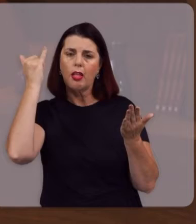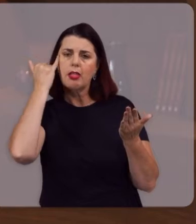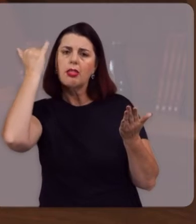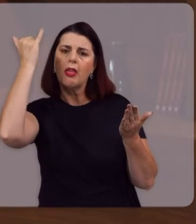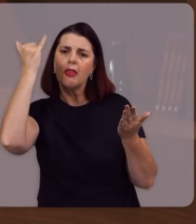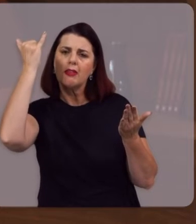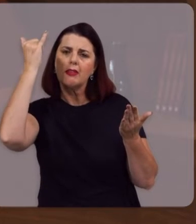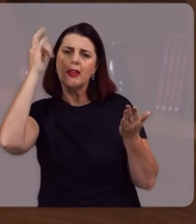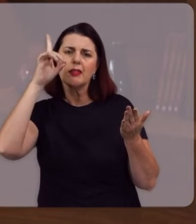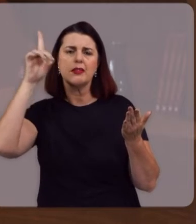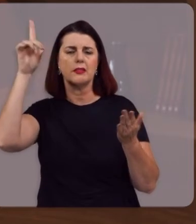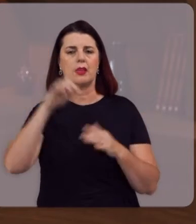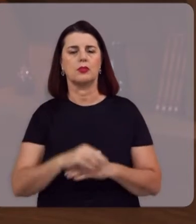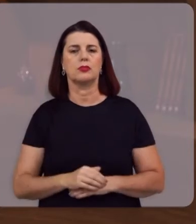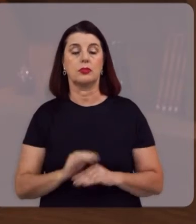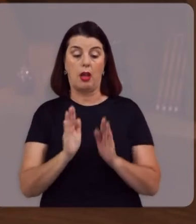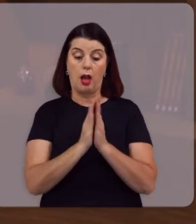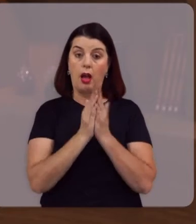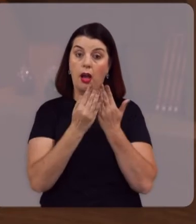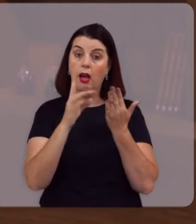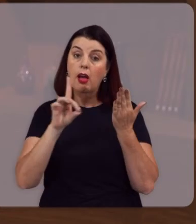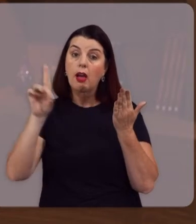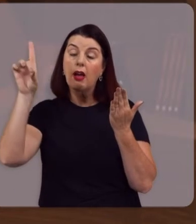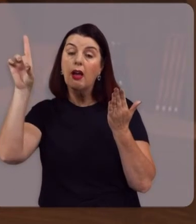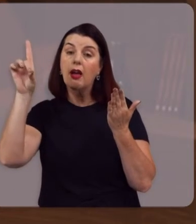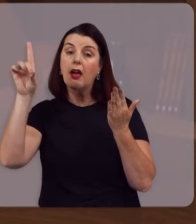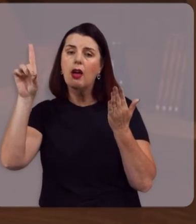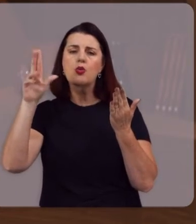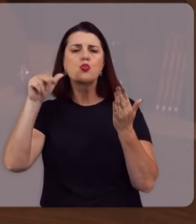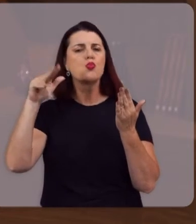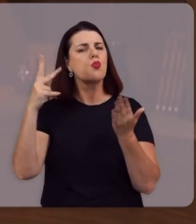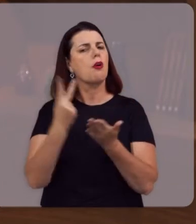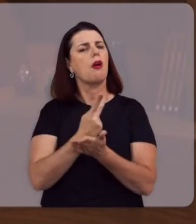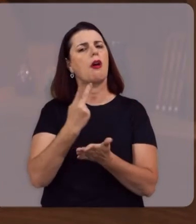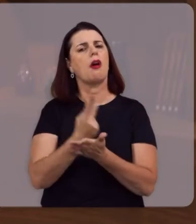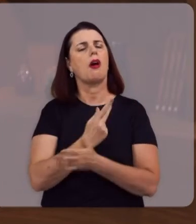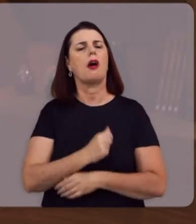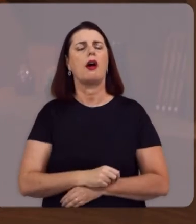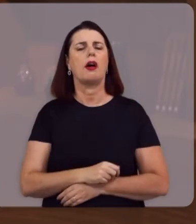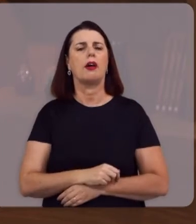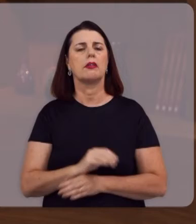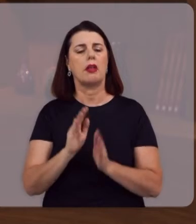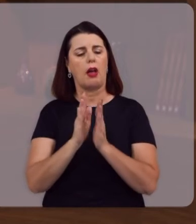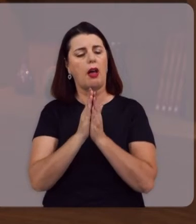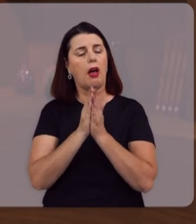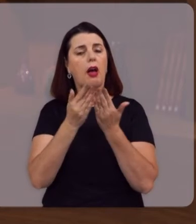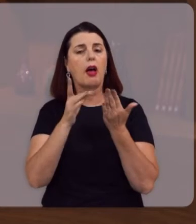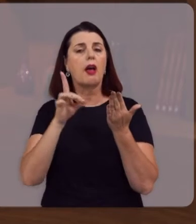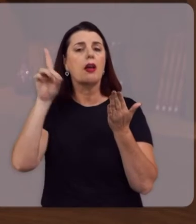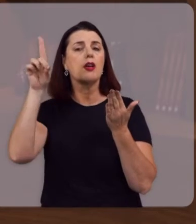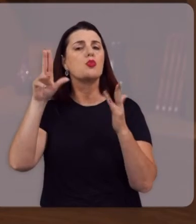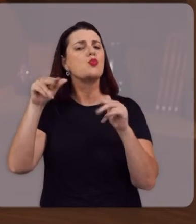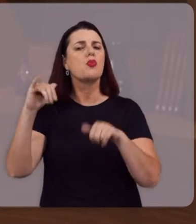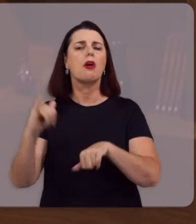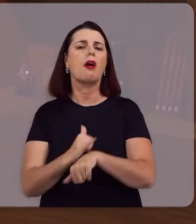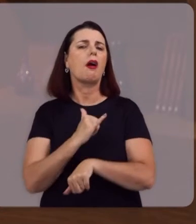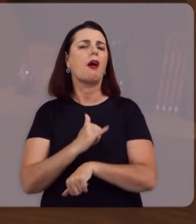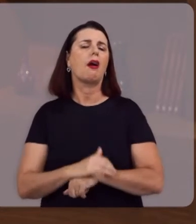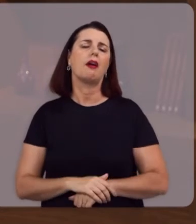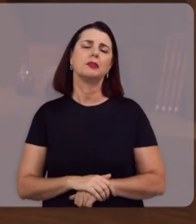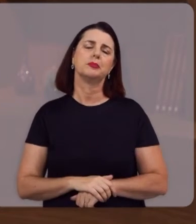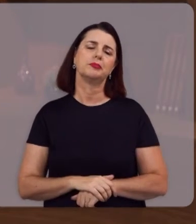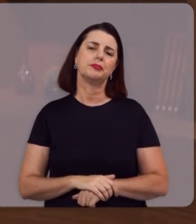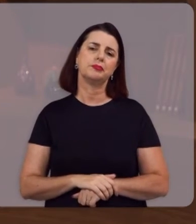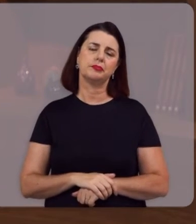inspirada A Bíblia É inerrante A Bíblia É infalível